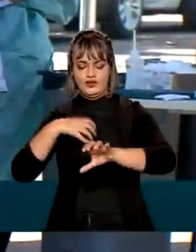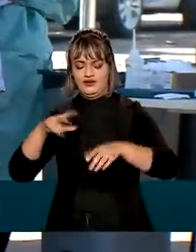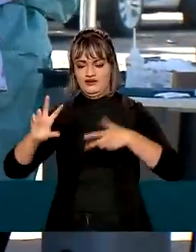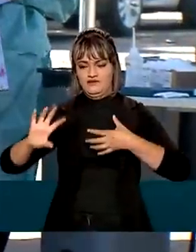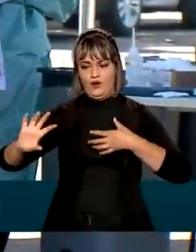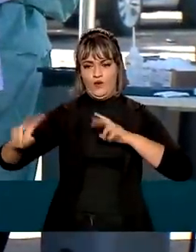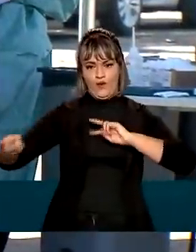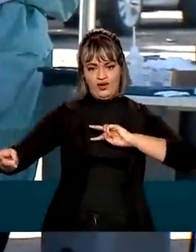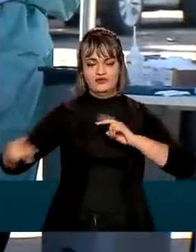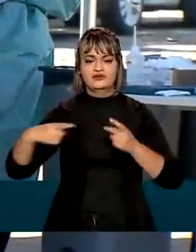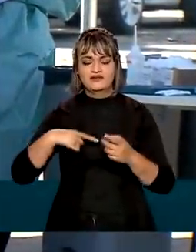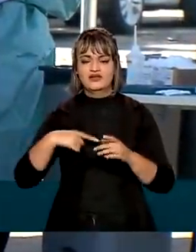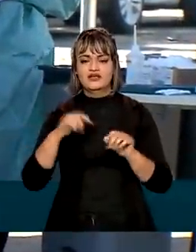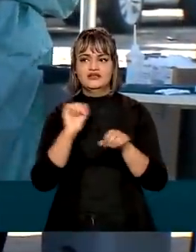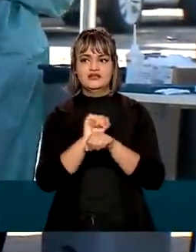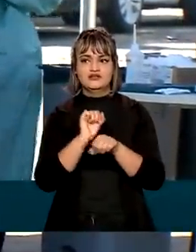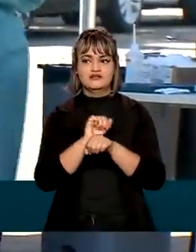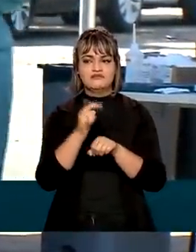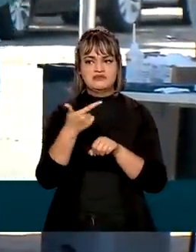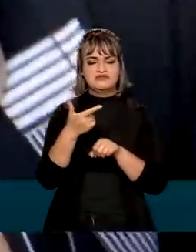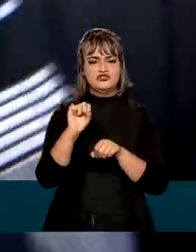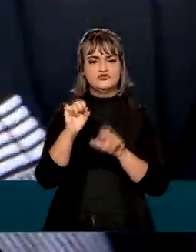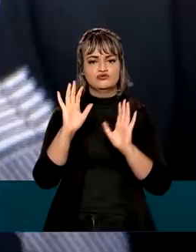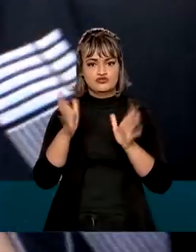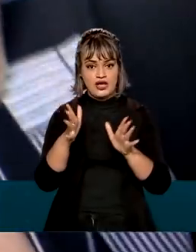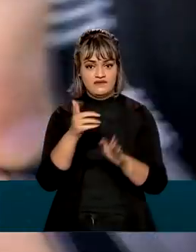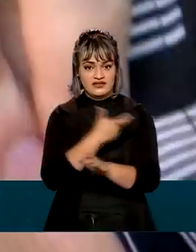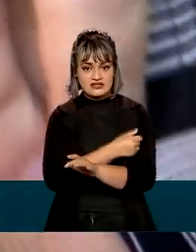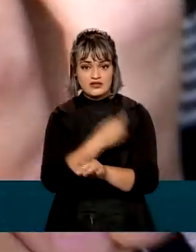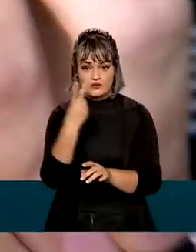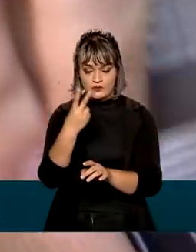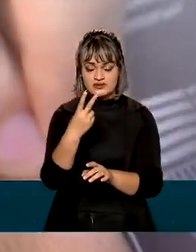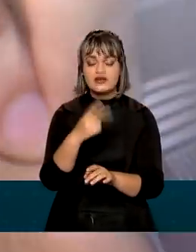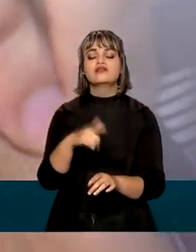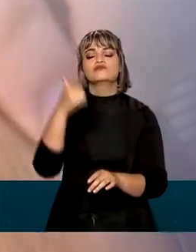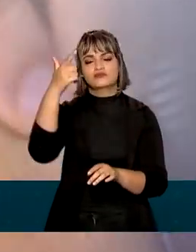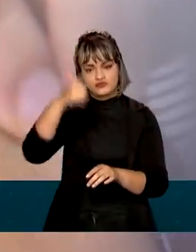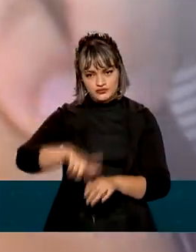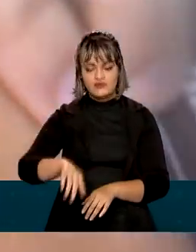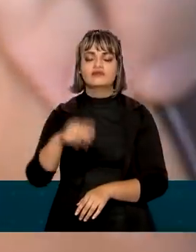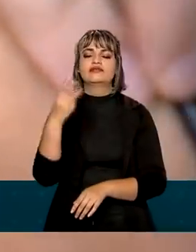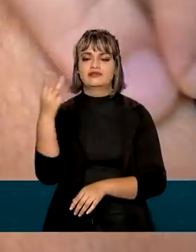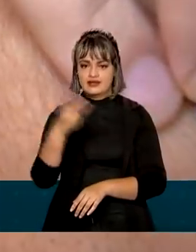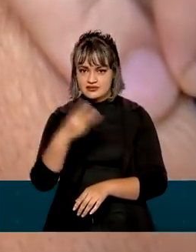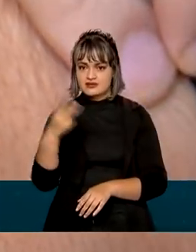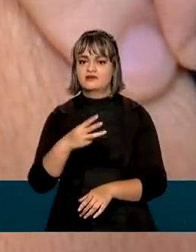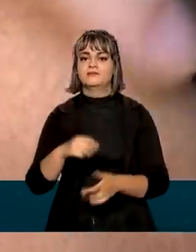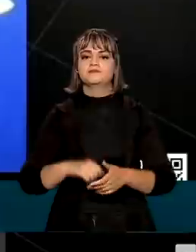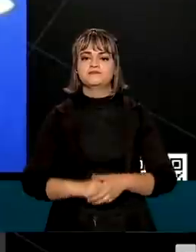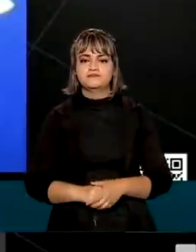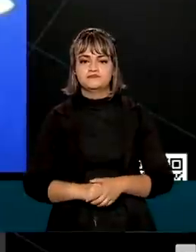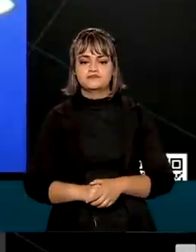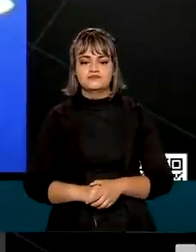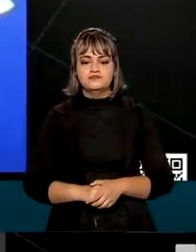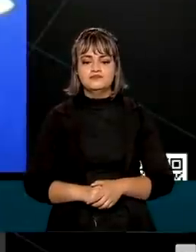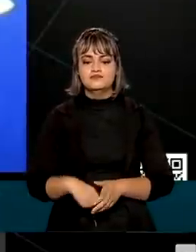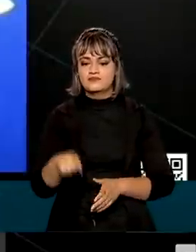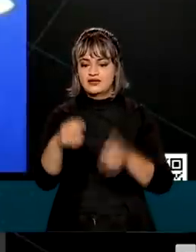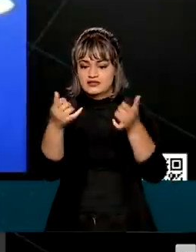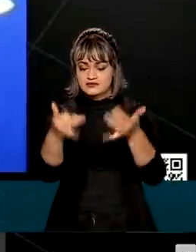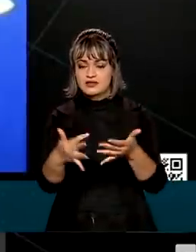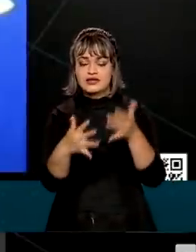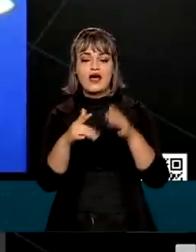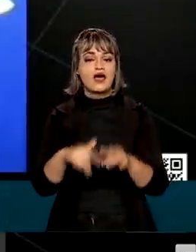terminaram o esquema vacinal há mais de 28 dias, também receberão uma terceira dose de reforço. Enquanto